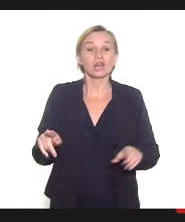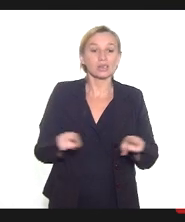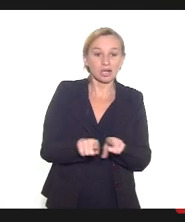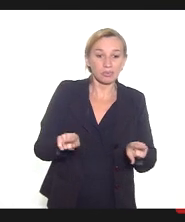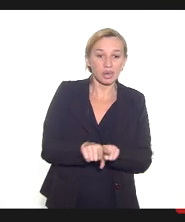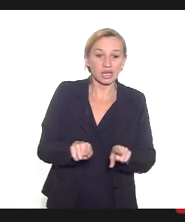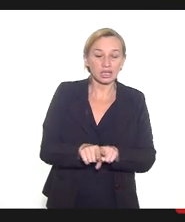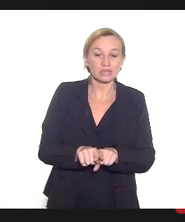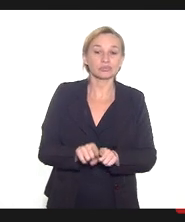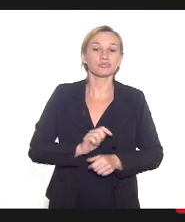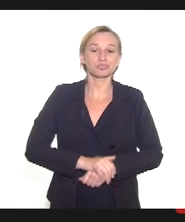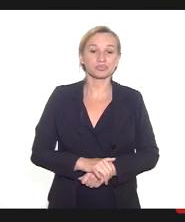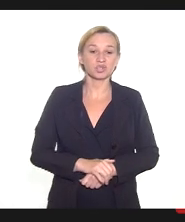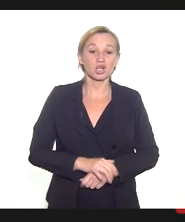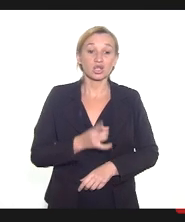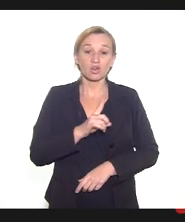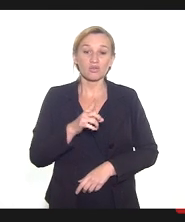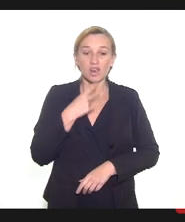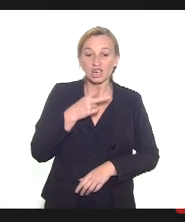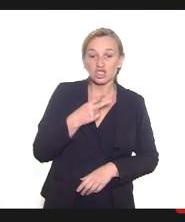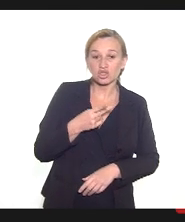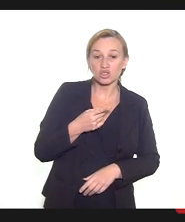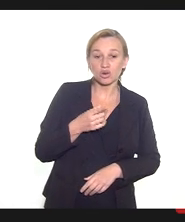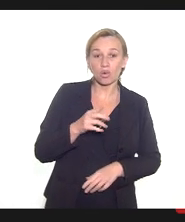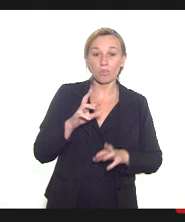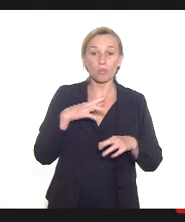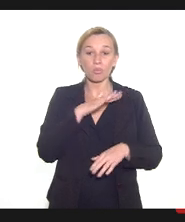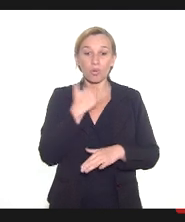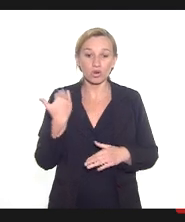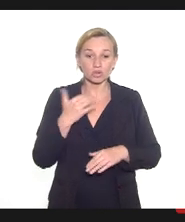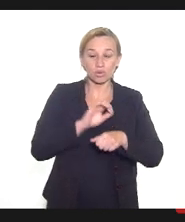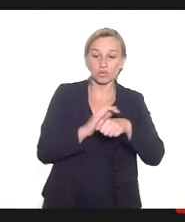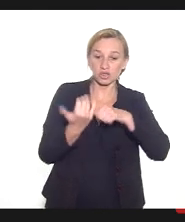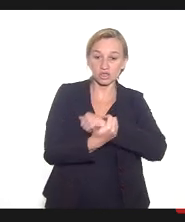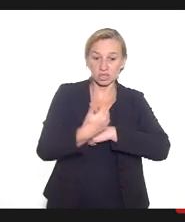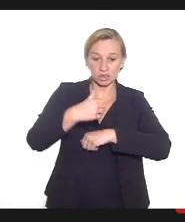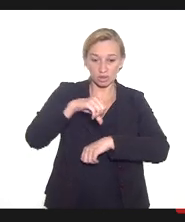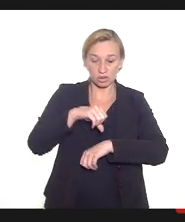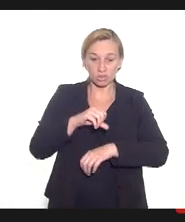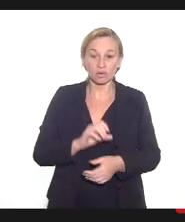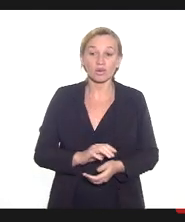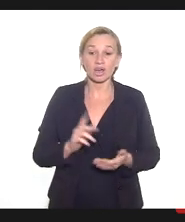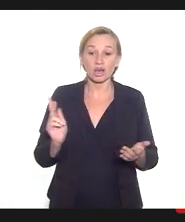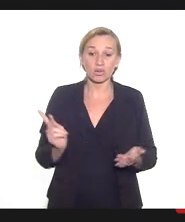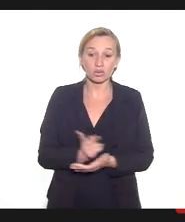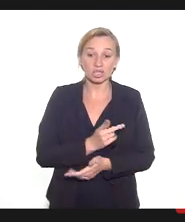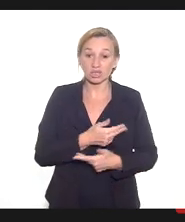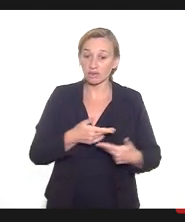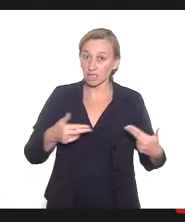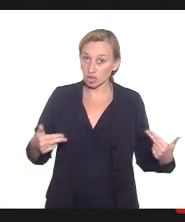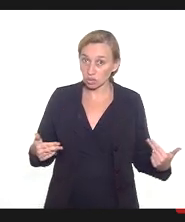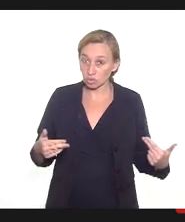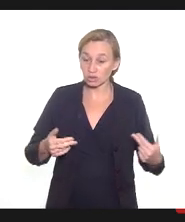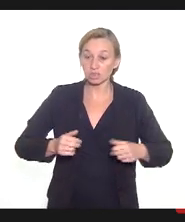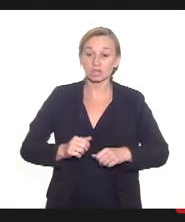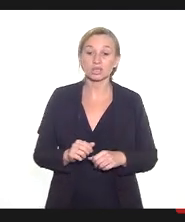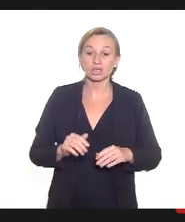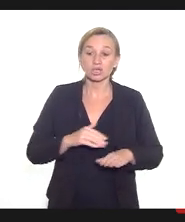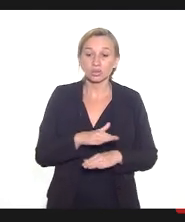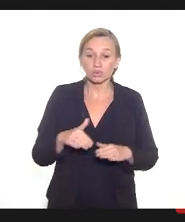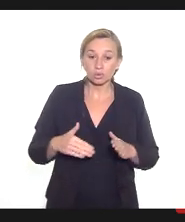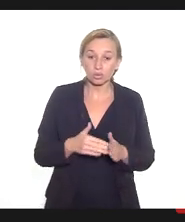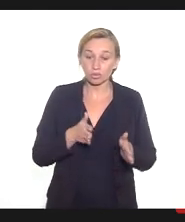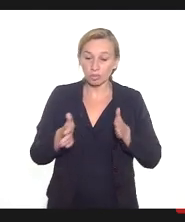disso, não se trata só de morte. A Covid-19 ainda leva a repercussões para toda a